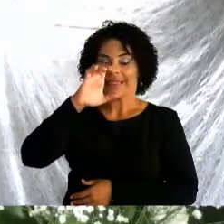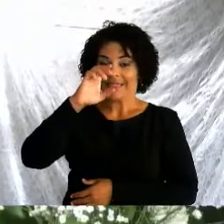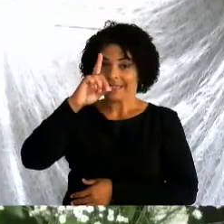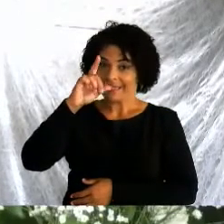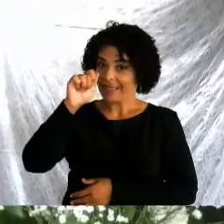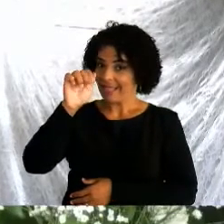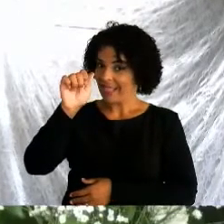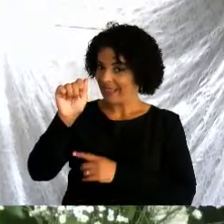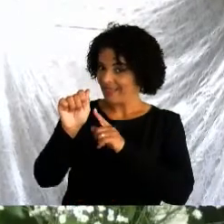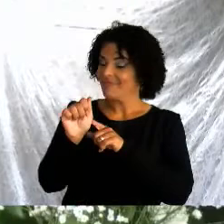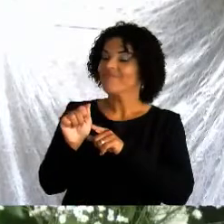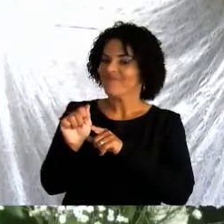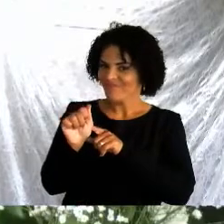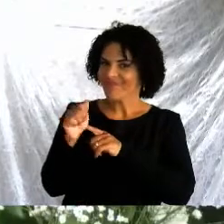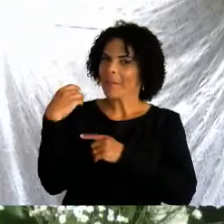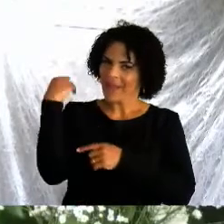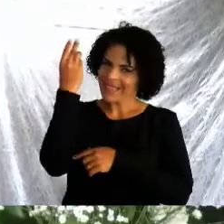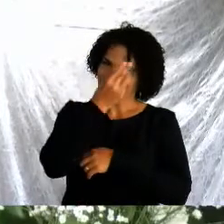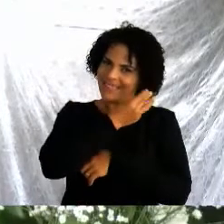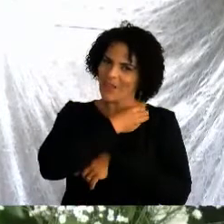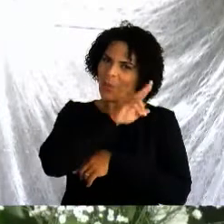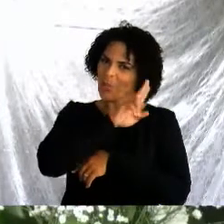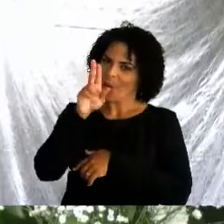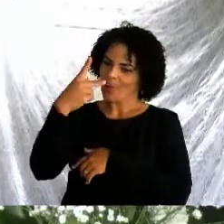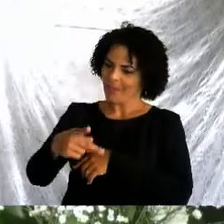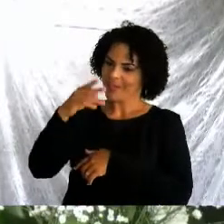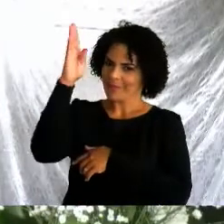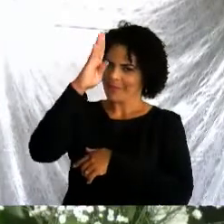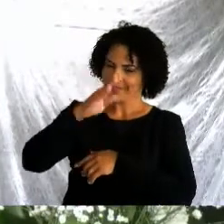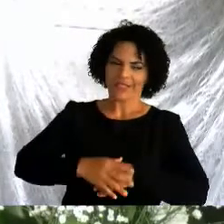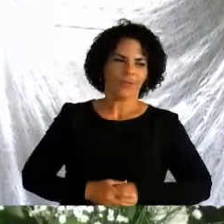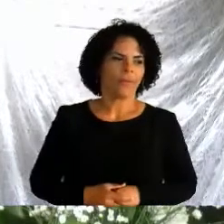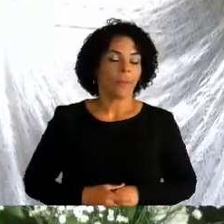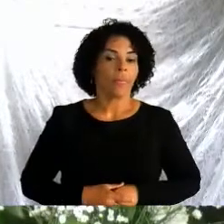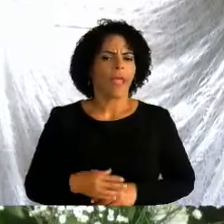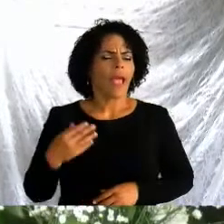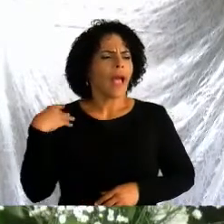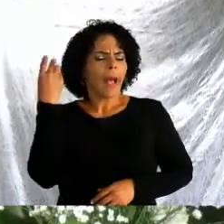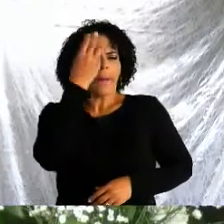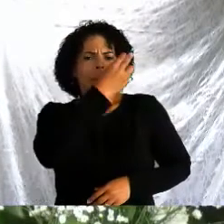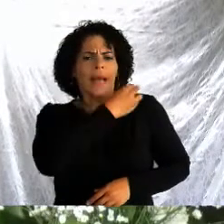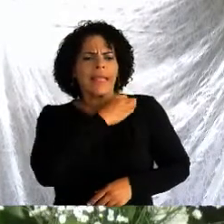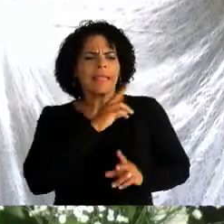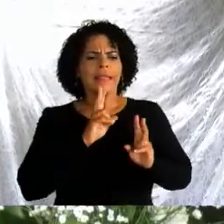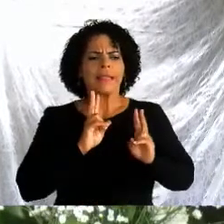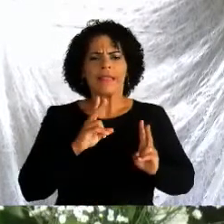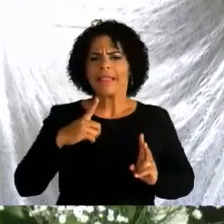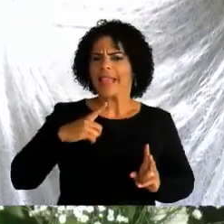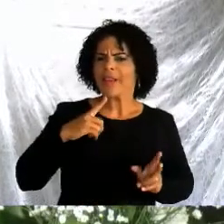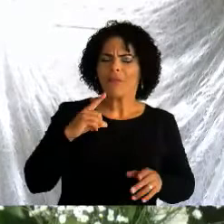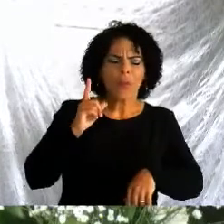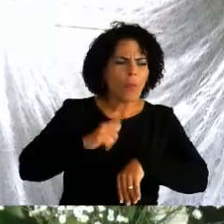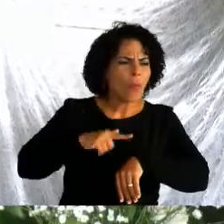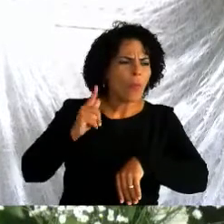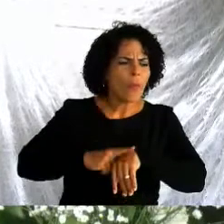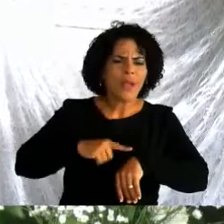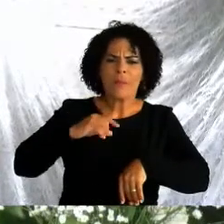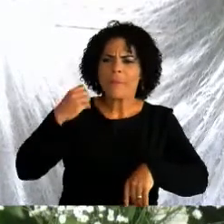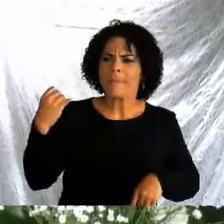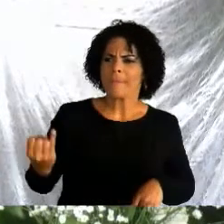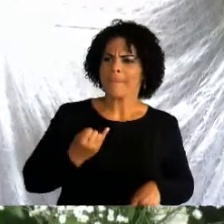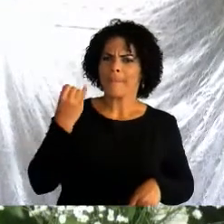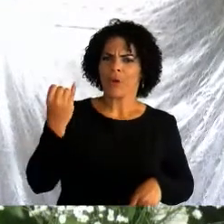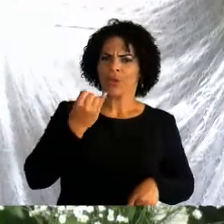esteve presente nos momentos-chave da nossa salvação. Estão recordando